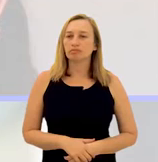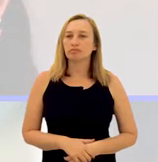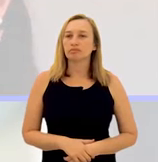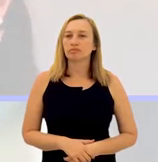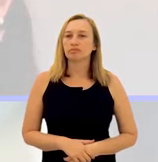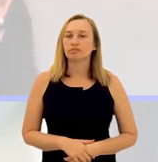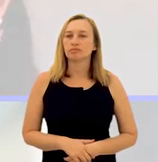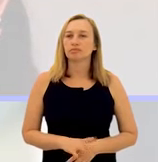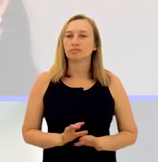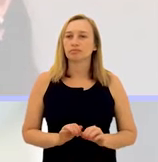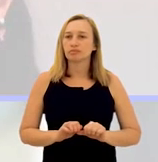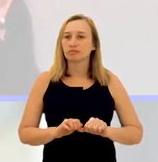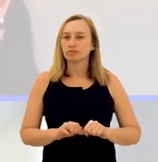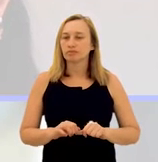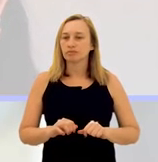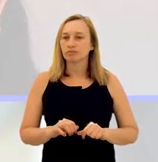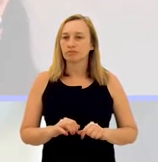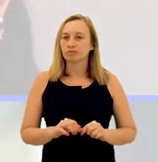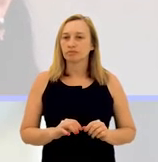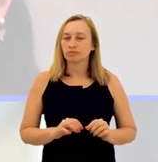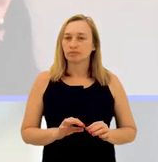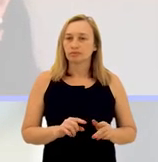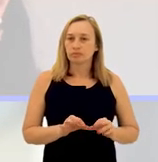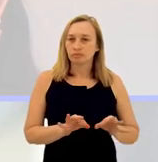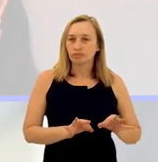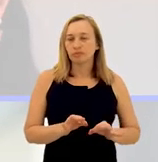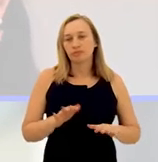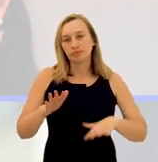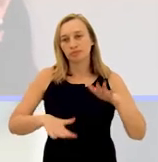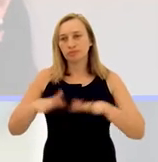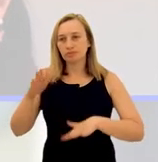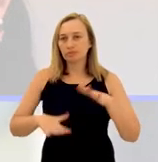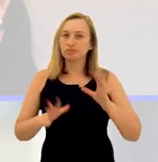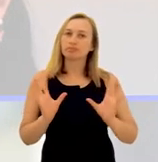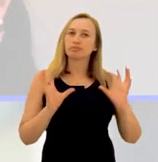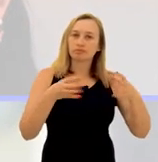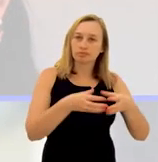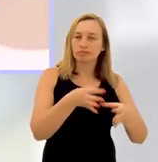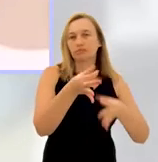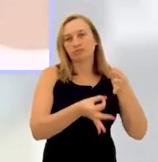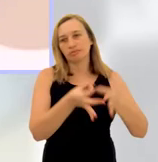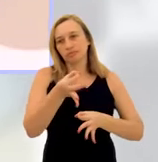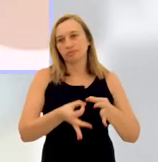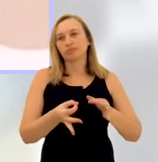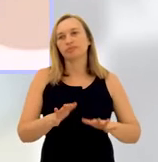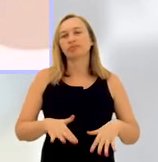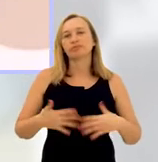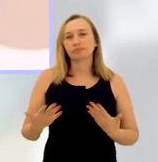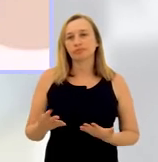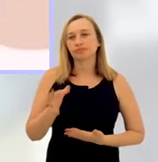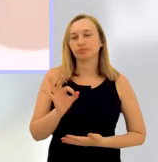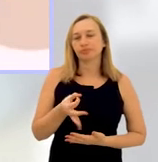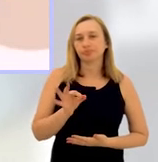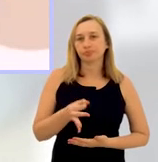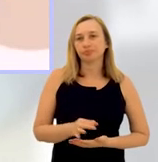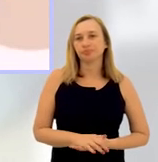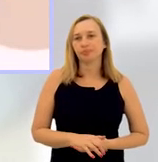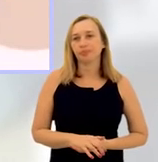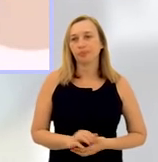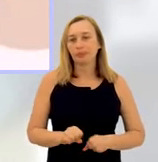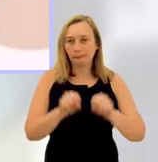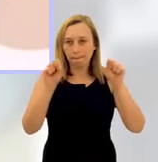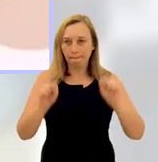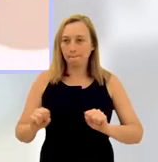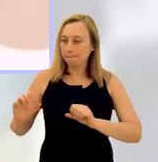a gente não implementou, porque de fato depende muito da rede, Dessa equipe jurisdicional. Então, gente, de fato,